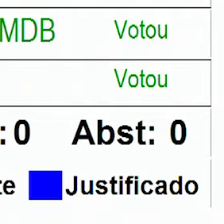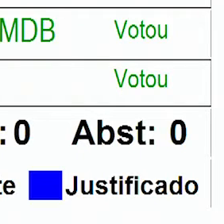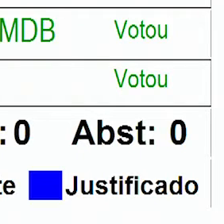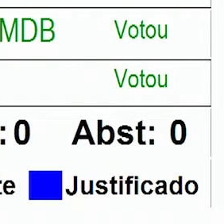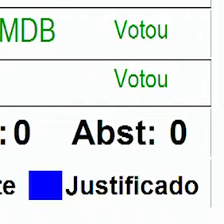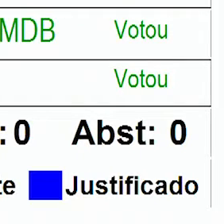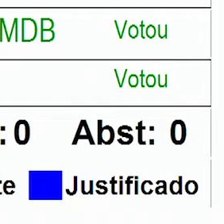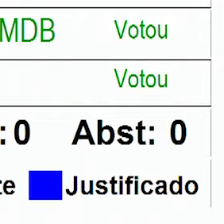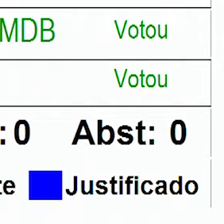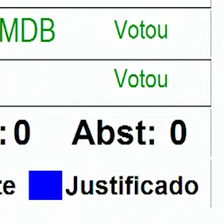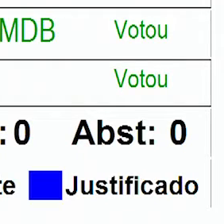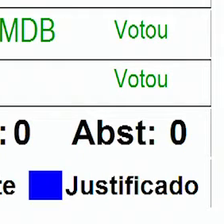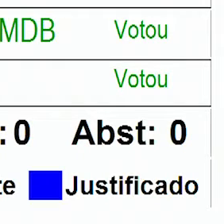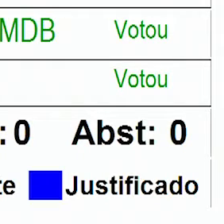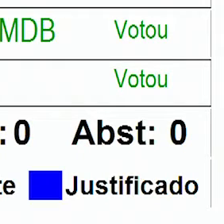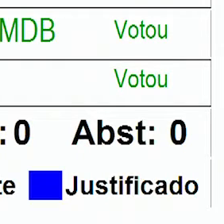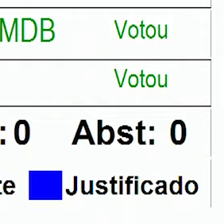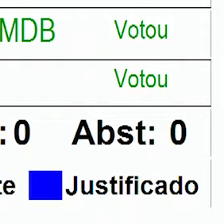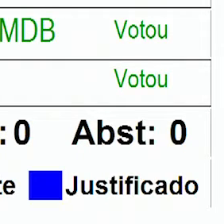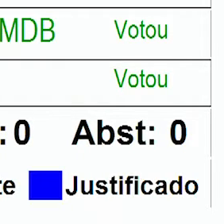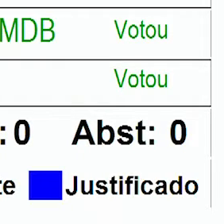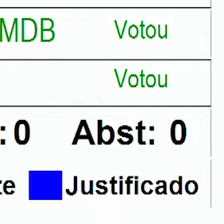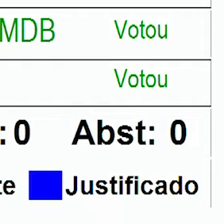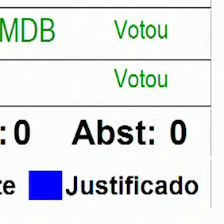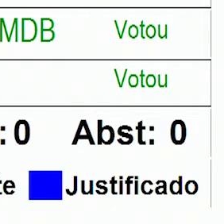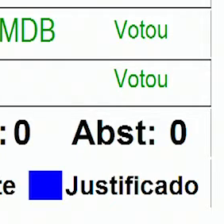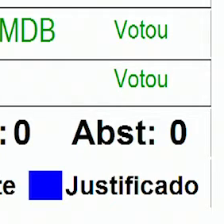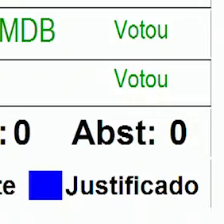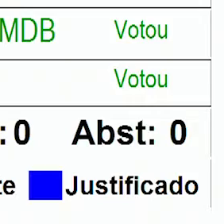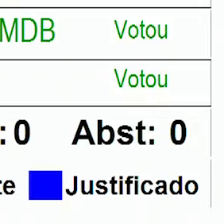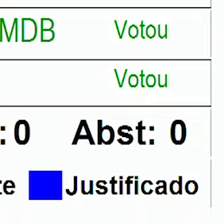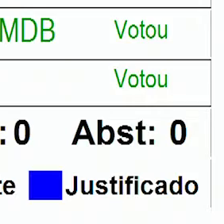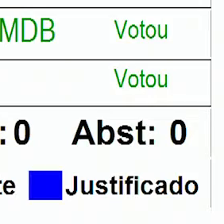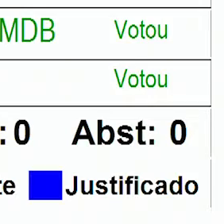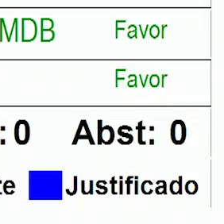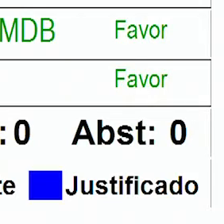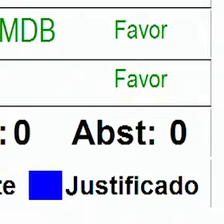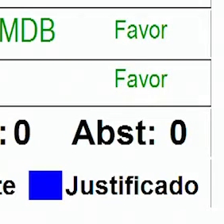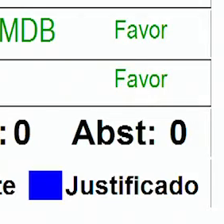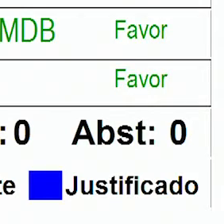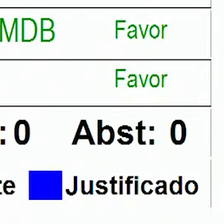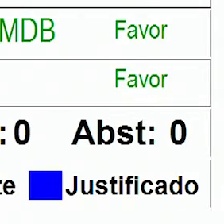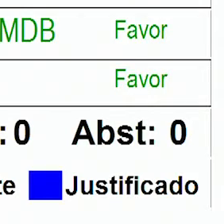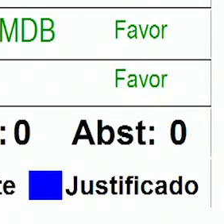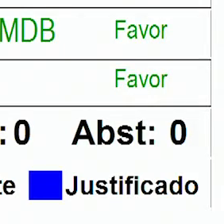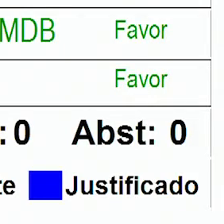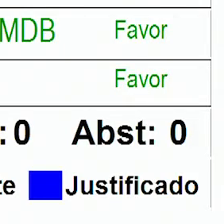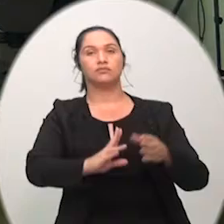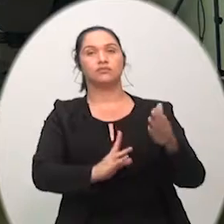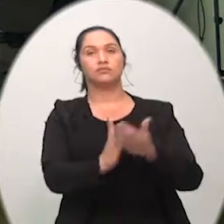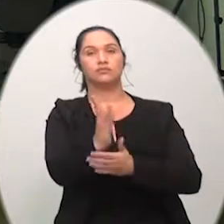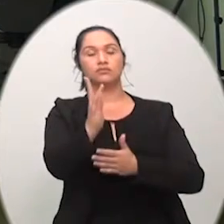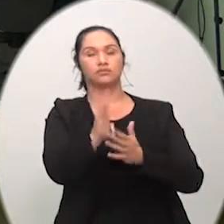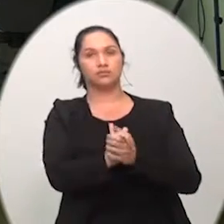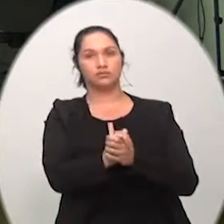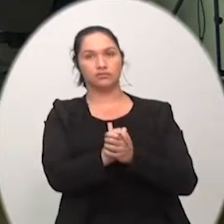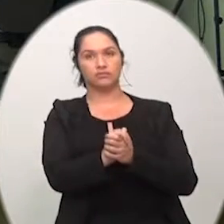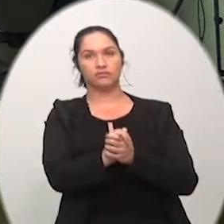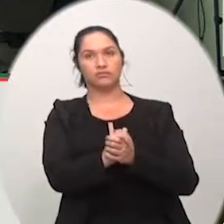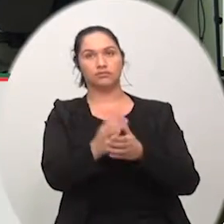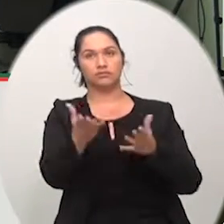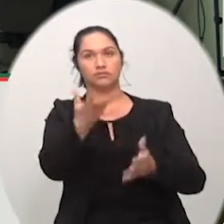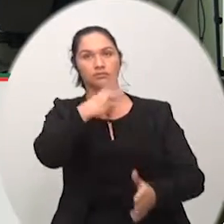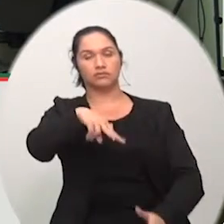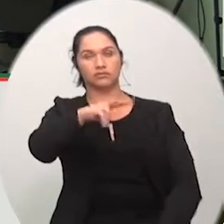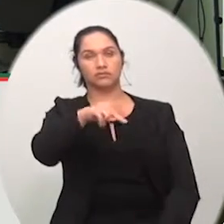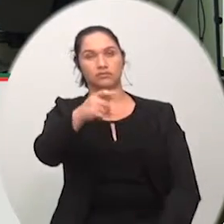votação encerrada liberada a votação do painel o projeto foi aprovado por unanimidade questão de